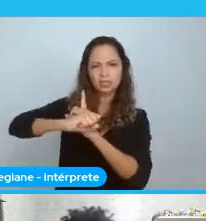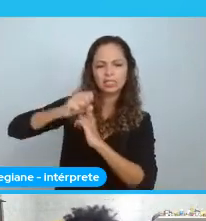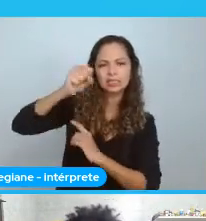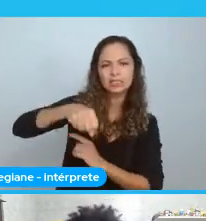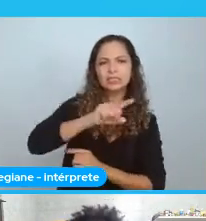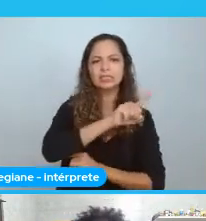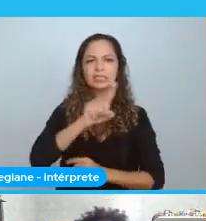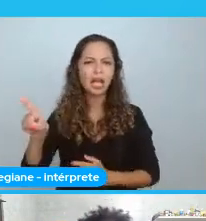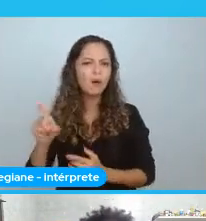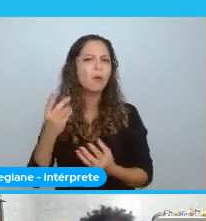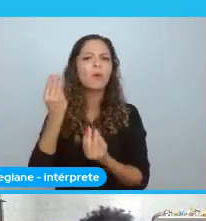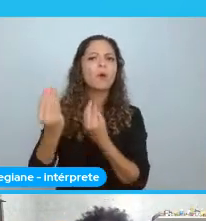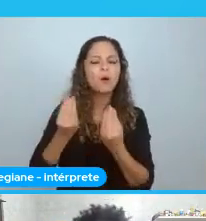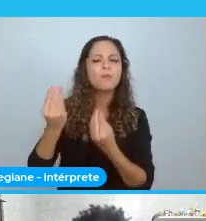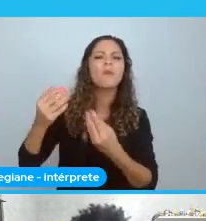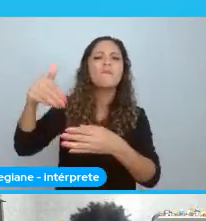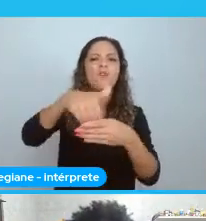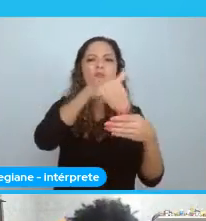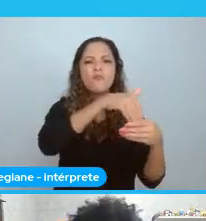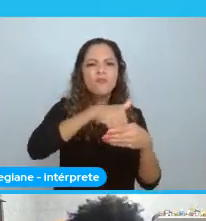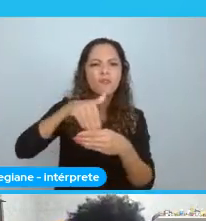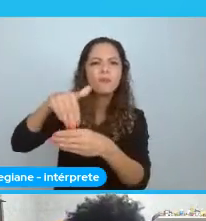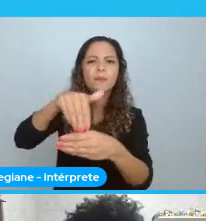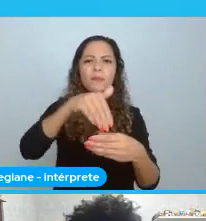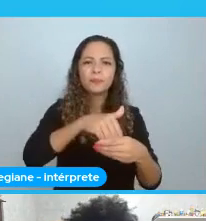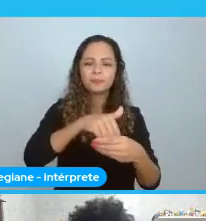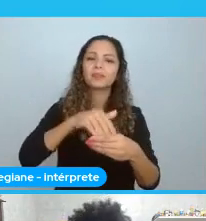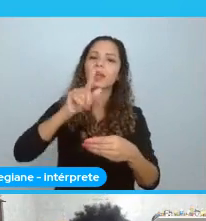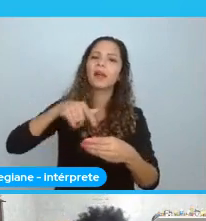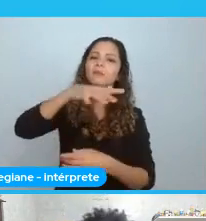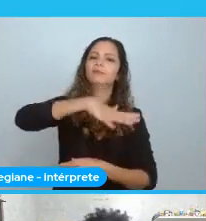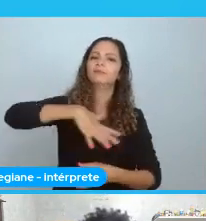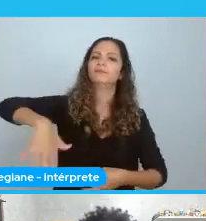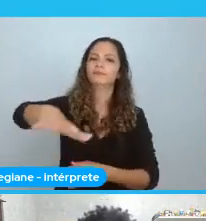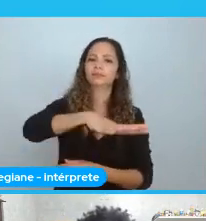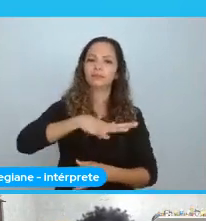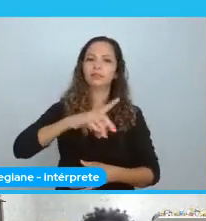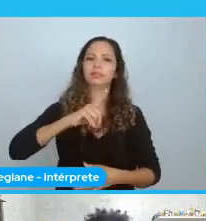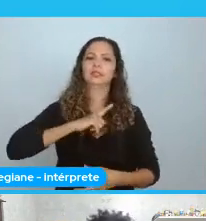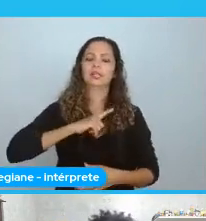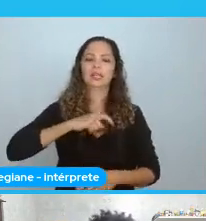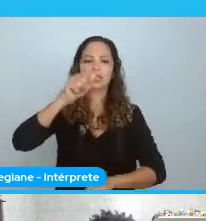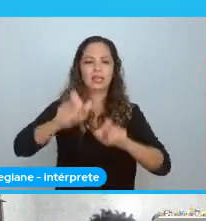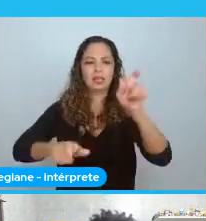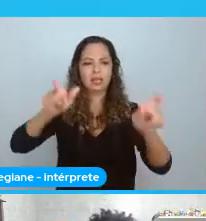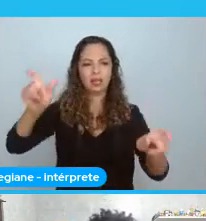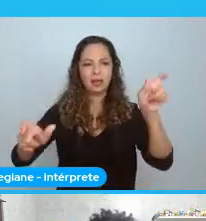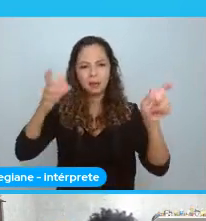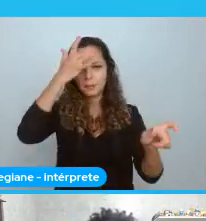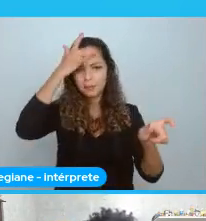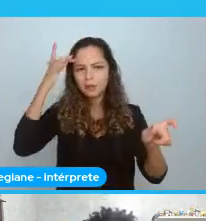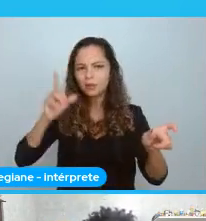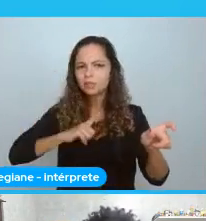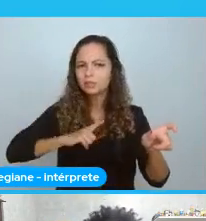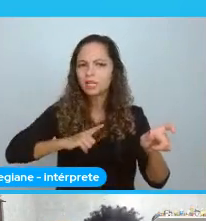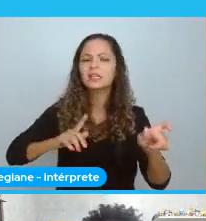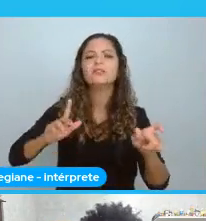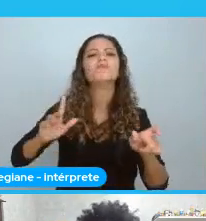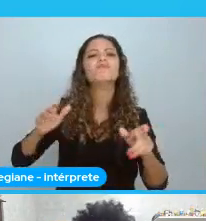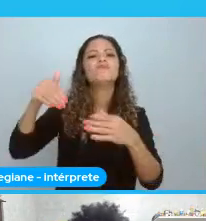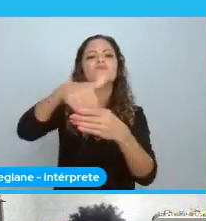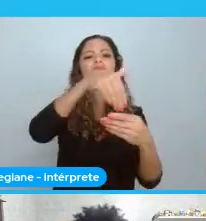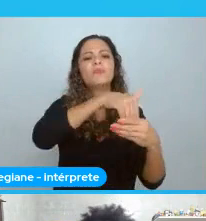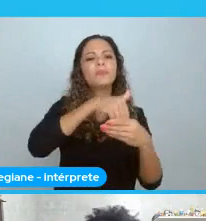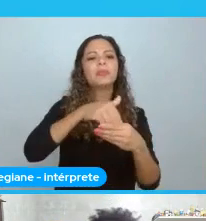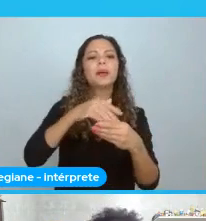mulheres na sociedade. E mais especificamente. Naquele momento. Eram pastores. Que estavam fazendo isso. Quando a gente fala sobre isso. Parece que a gente está falando. Dos dias